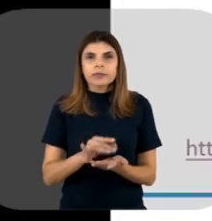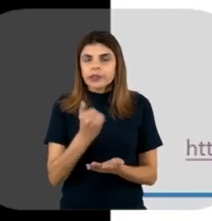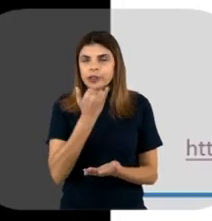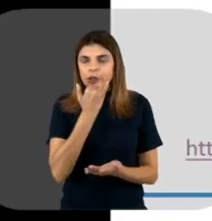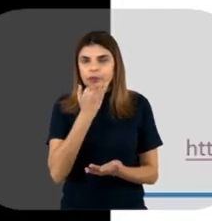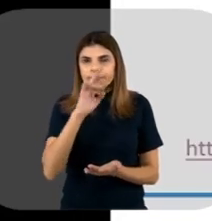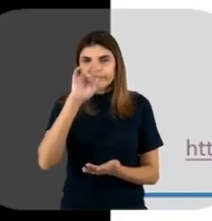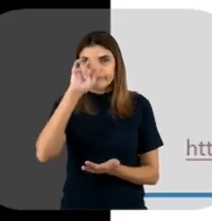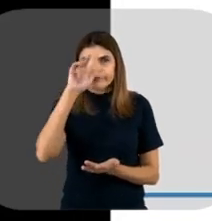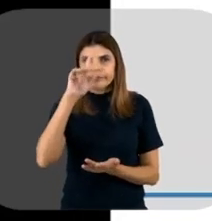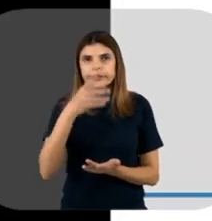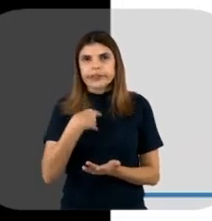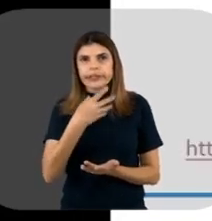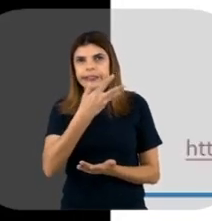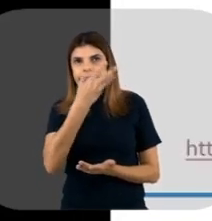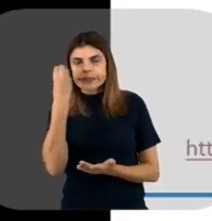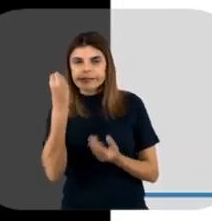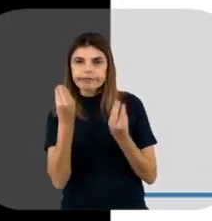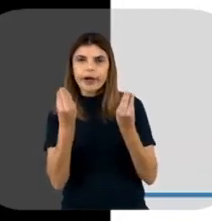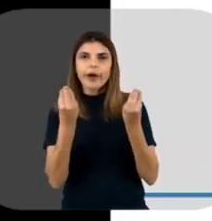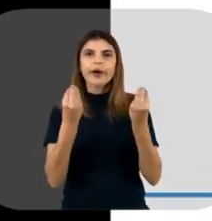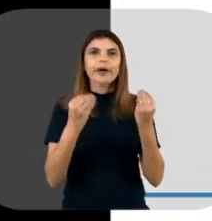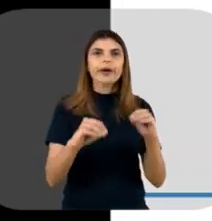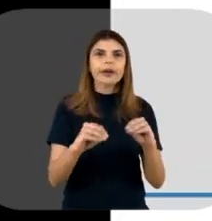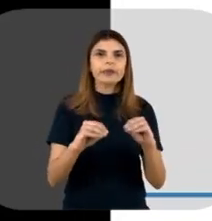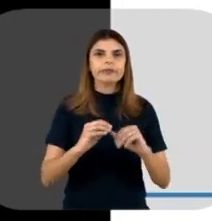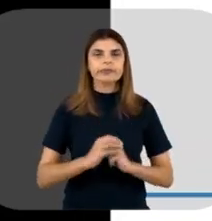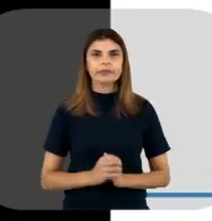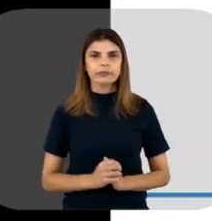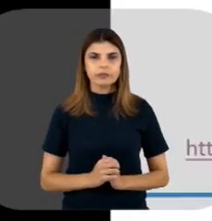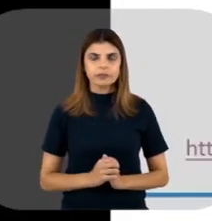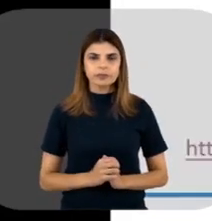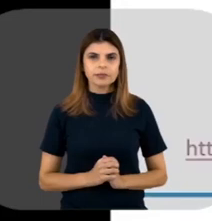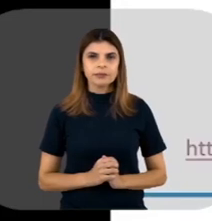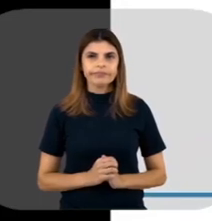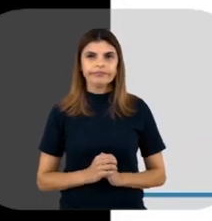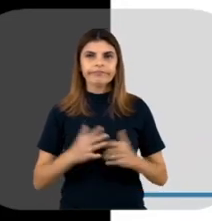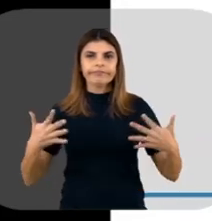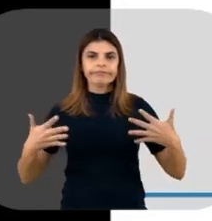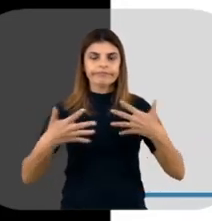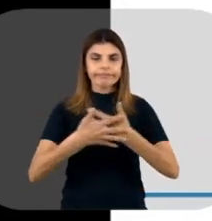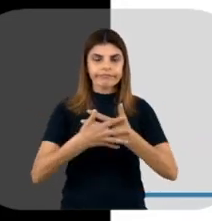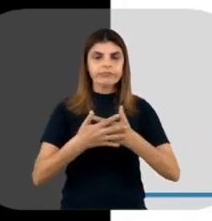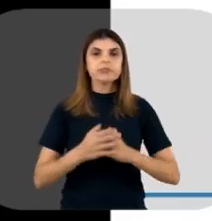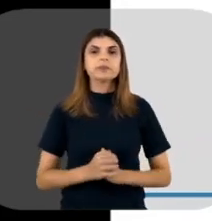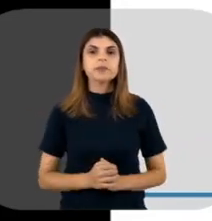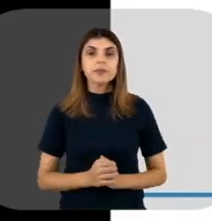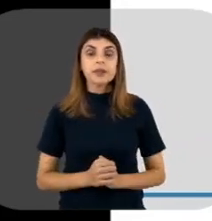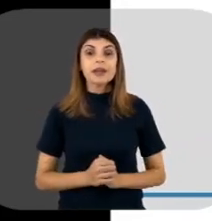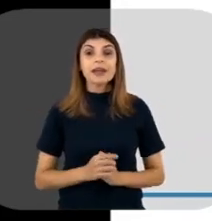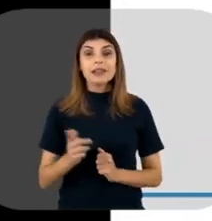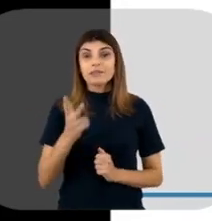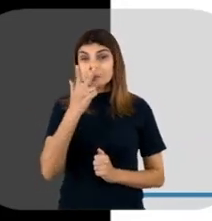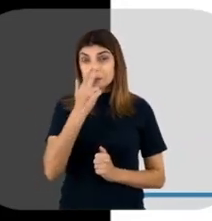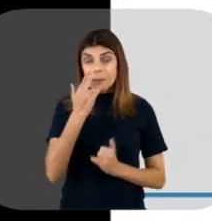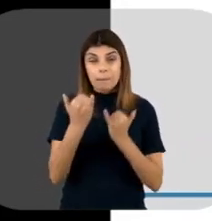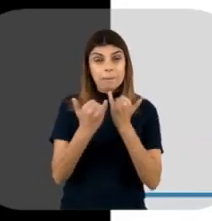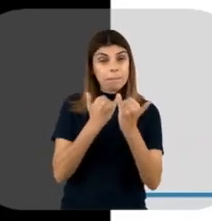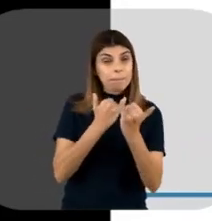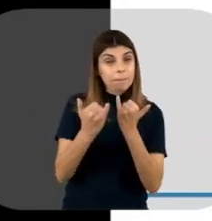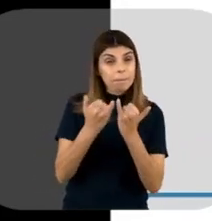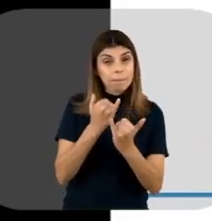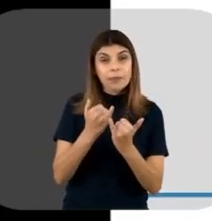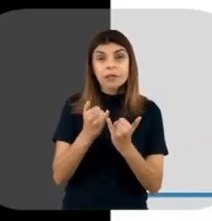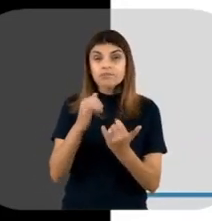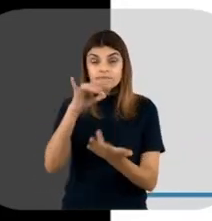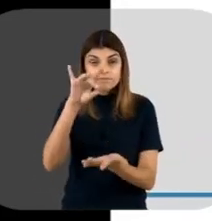Ah, desculpa, eu esqueci de botar o slide. Mas para ele ser um